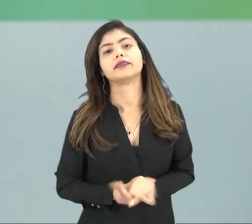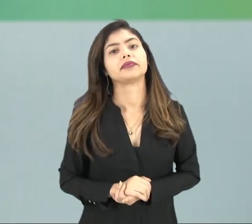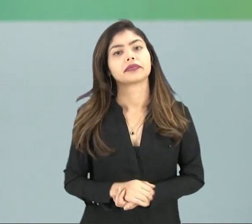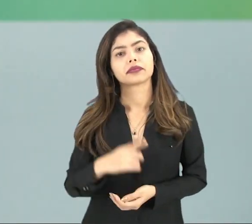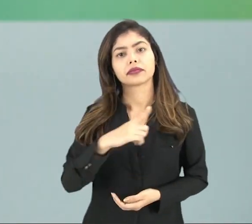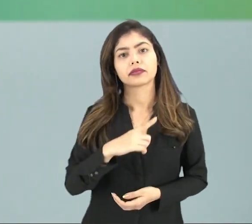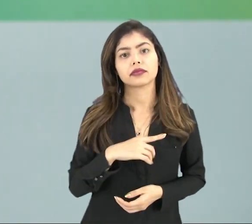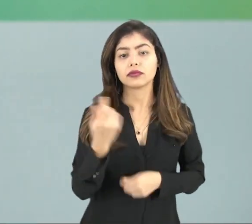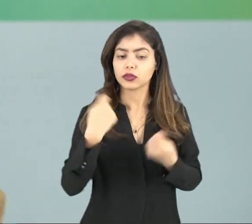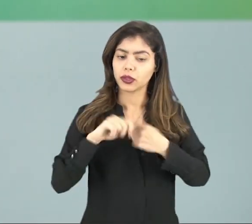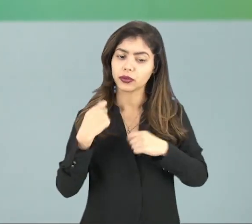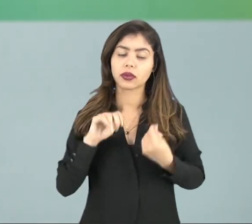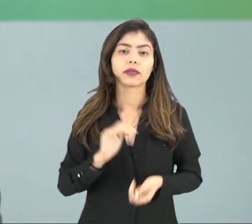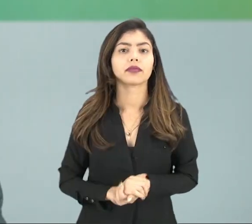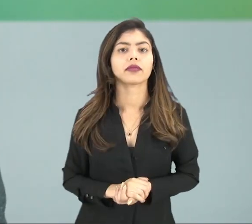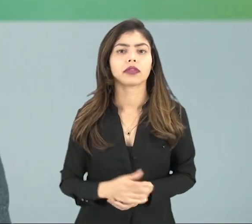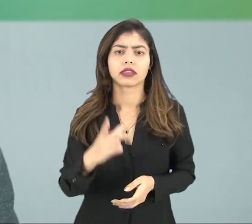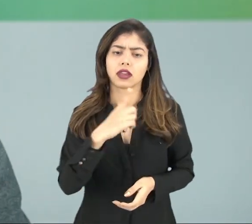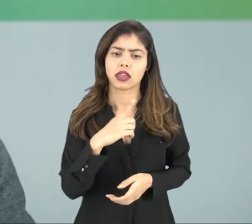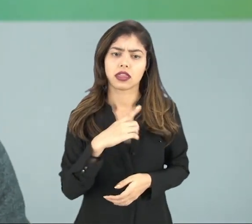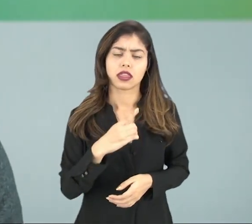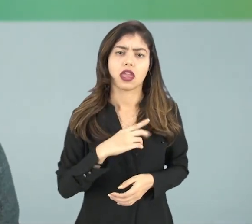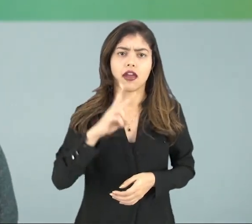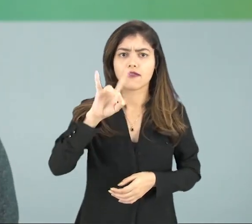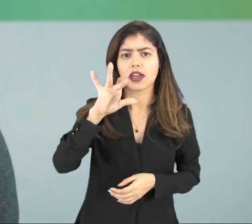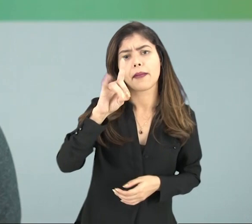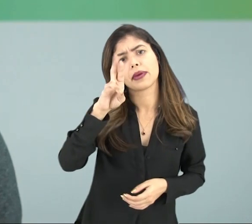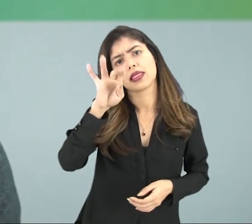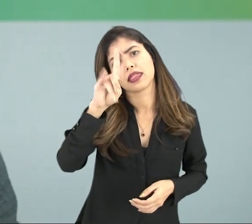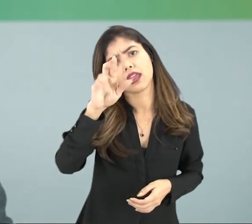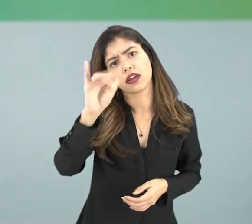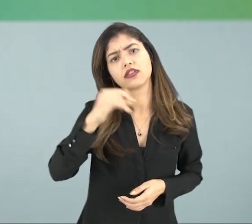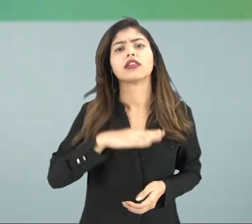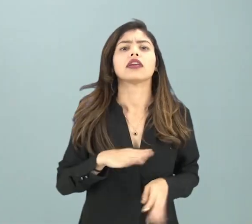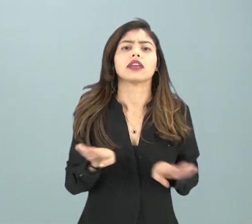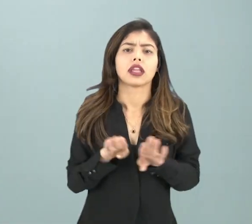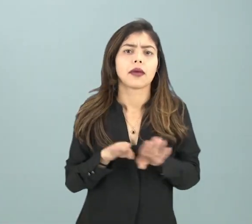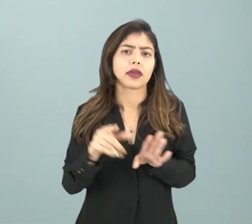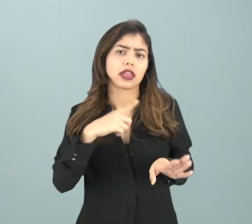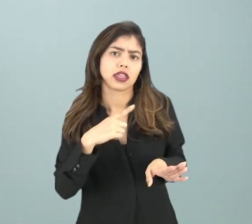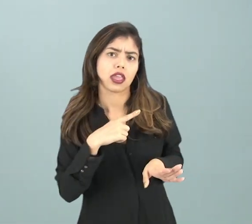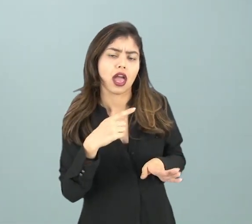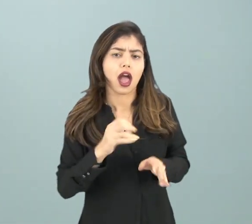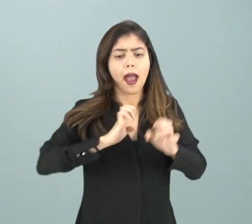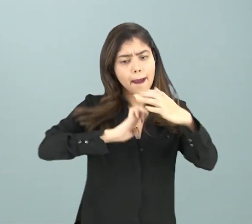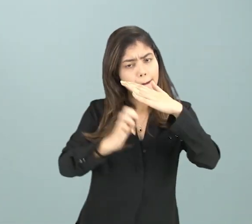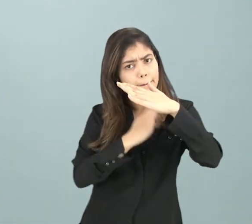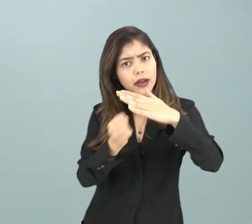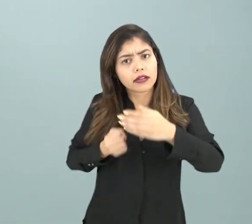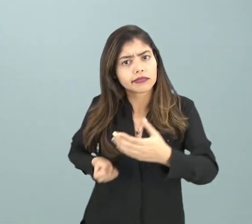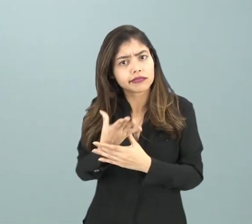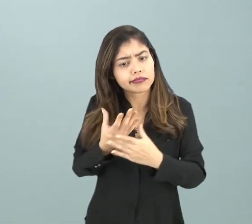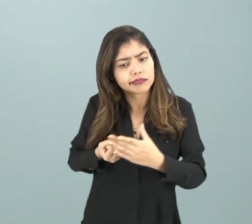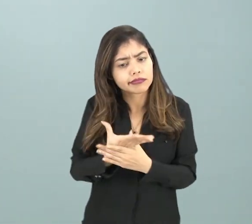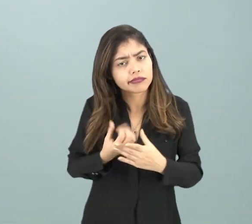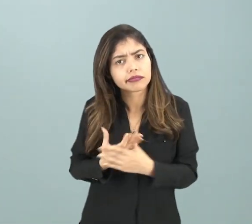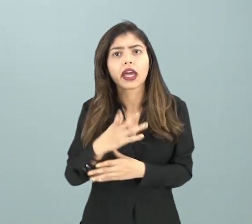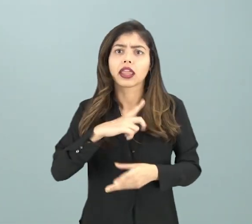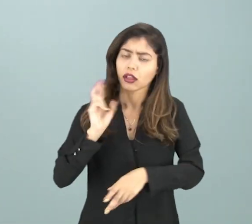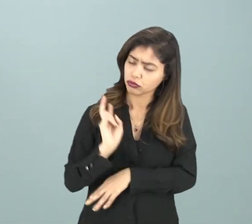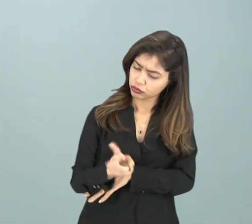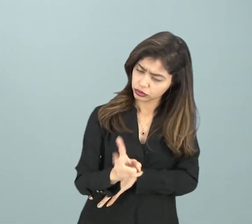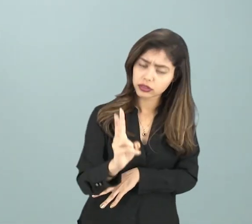aspecto econômico, garantir a viabilidade do processo para a empresa ser produtiva e dar